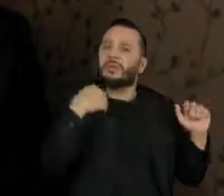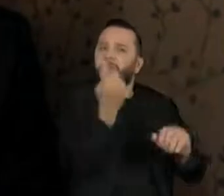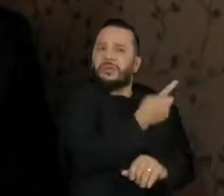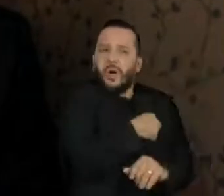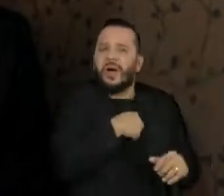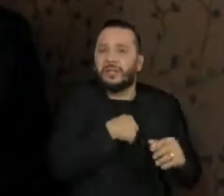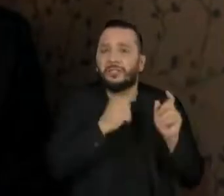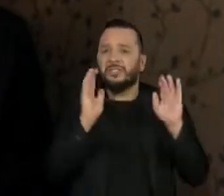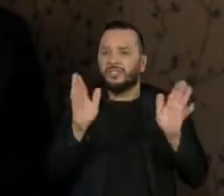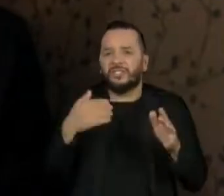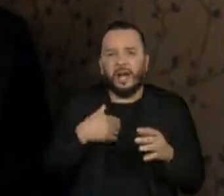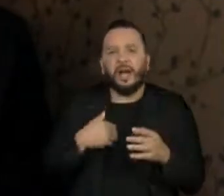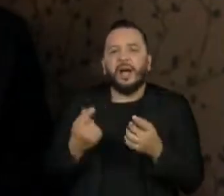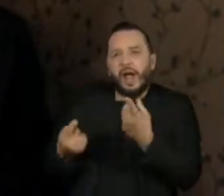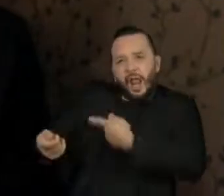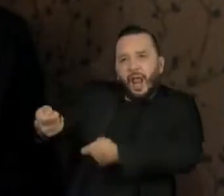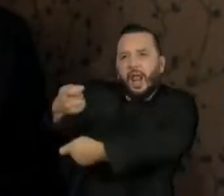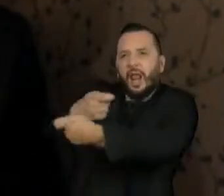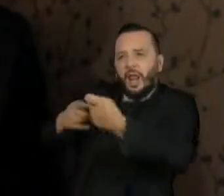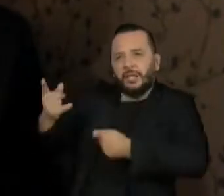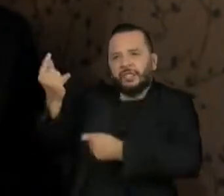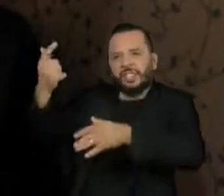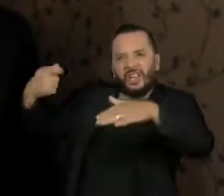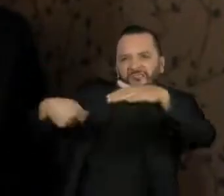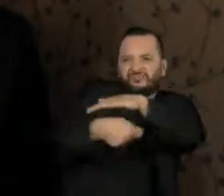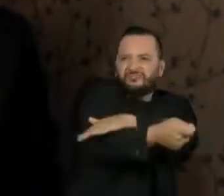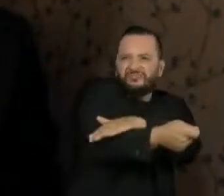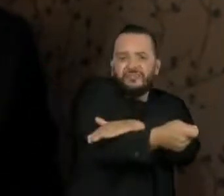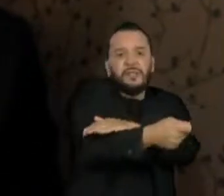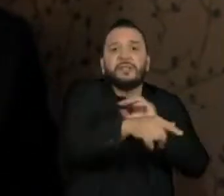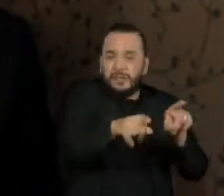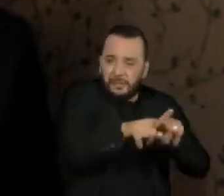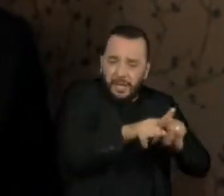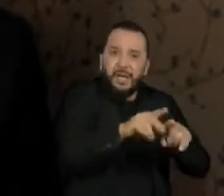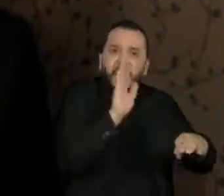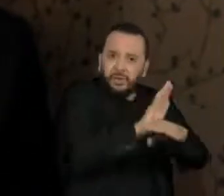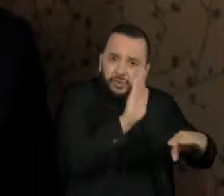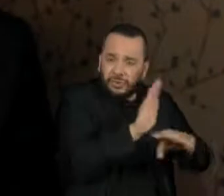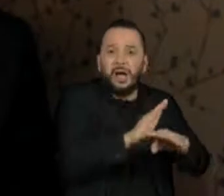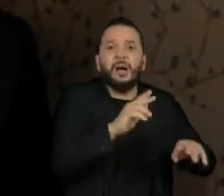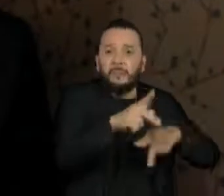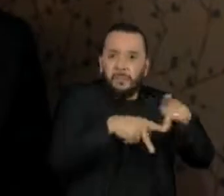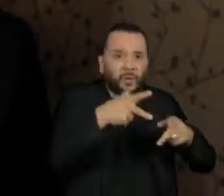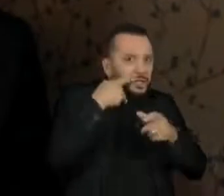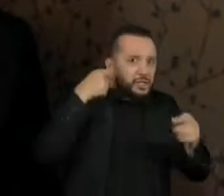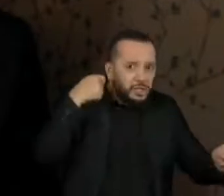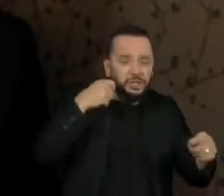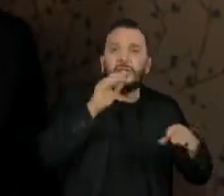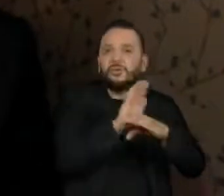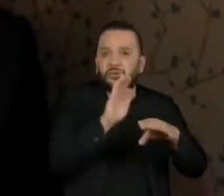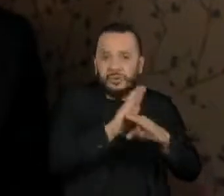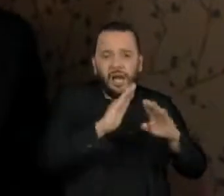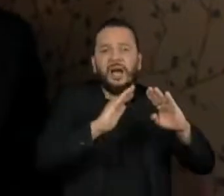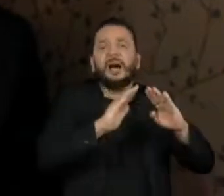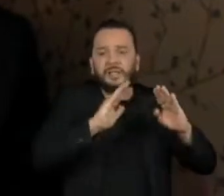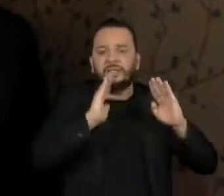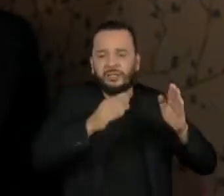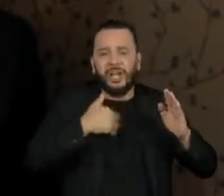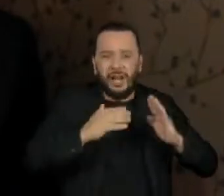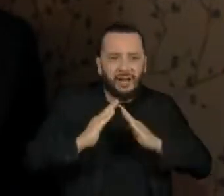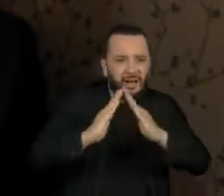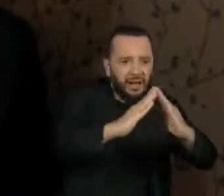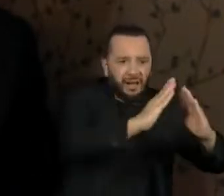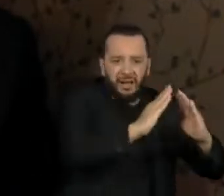um percentual dessa venda seja revertido para a população tradicional, para a população indígena, para a população ribeirinha, que